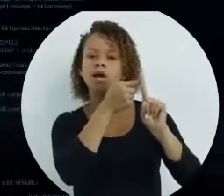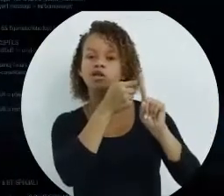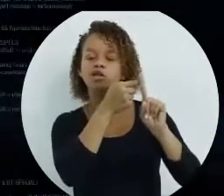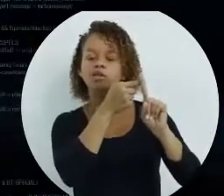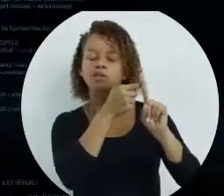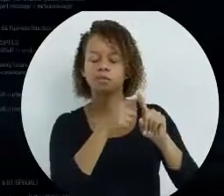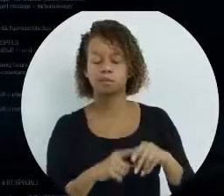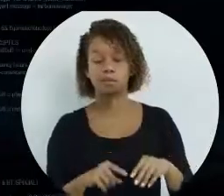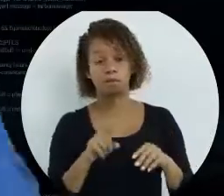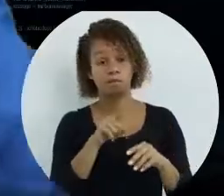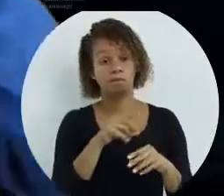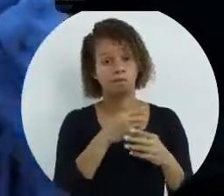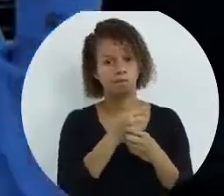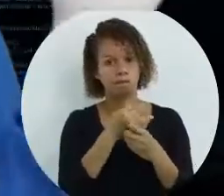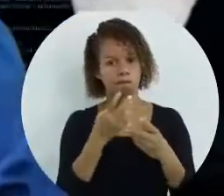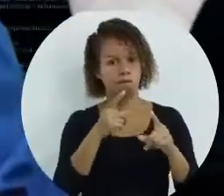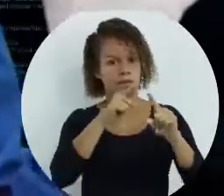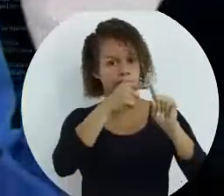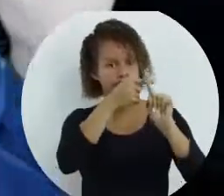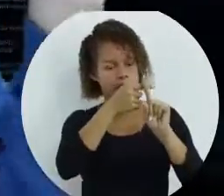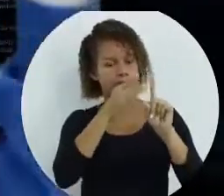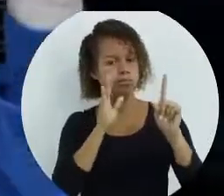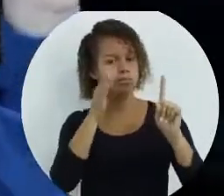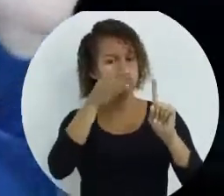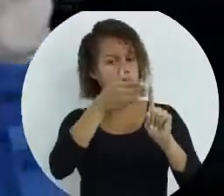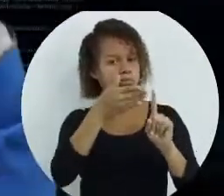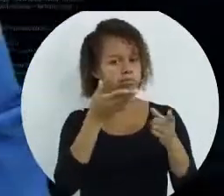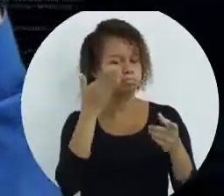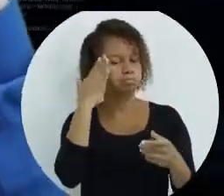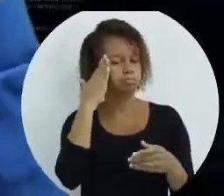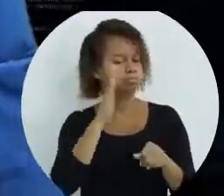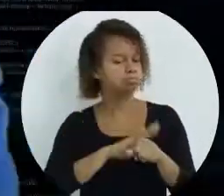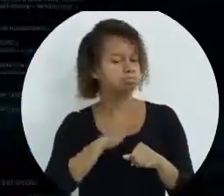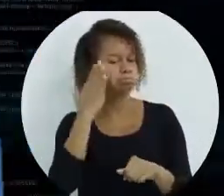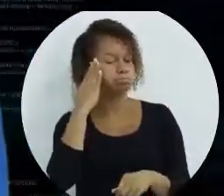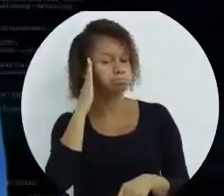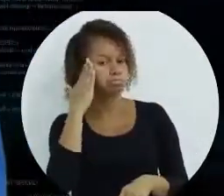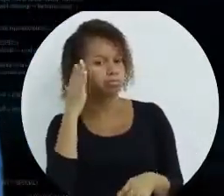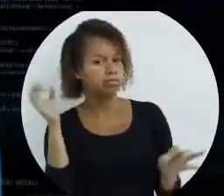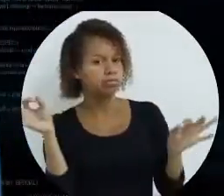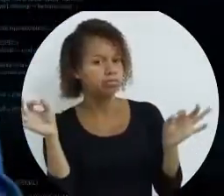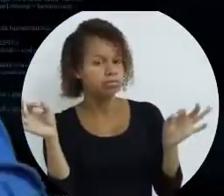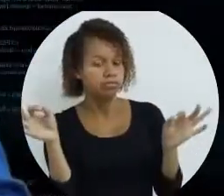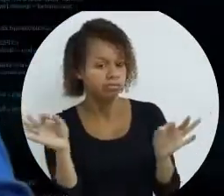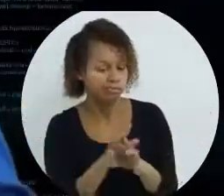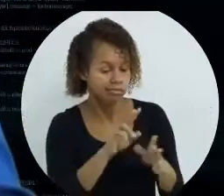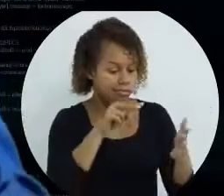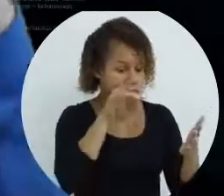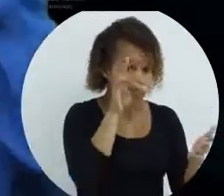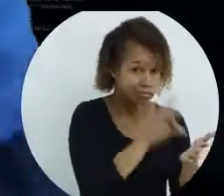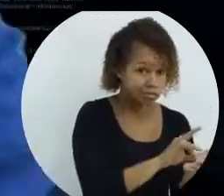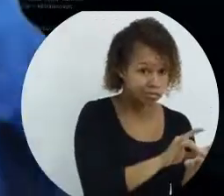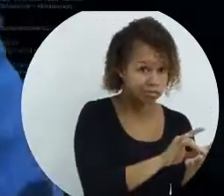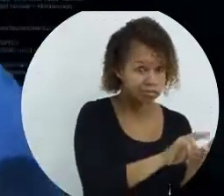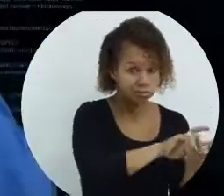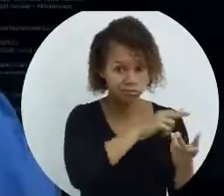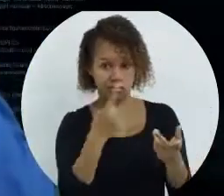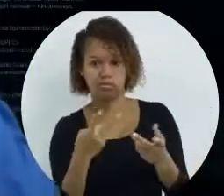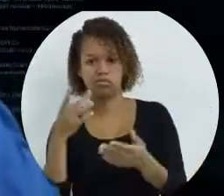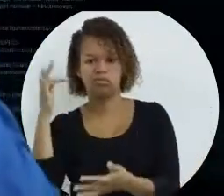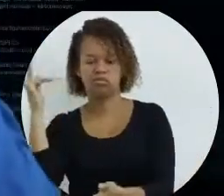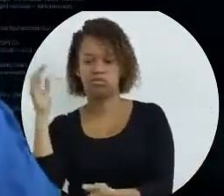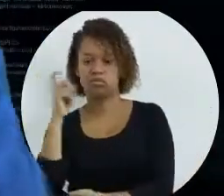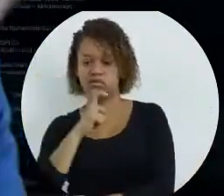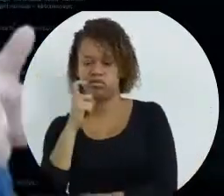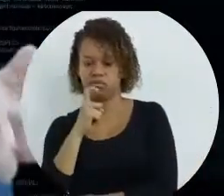Quando esse valor de mais, em um determinado momento, que a gente não sabe, deixar de ser verdadeiro, passar a ser falso, aí para a